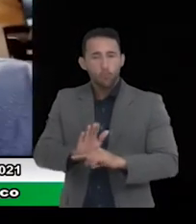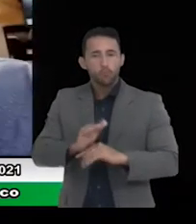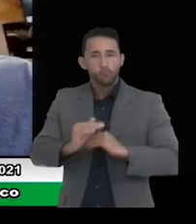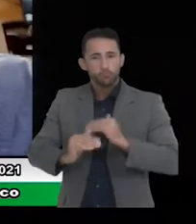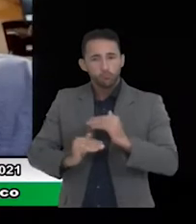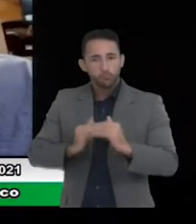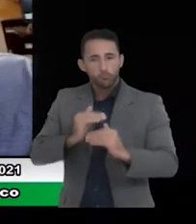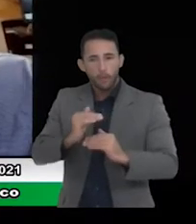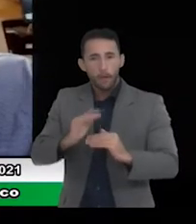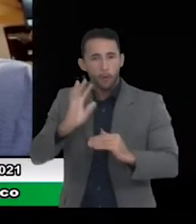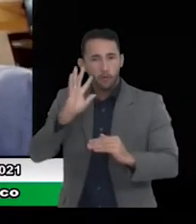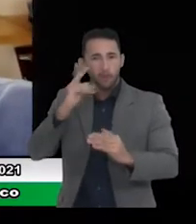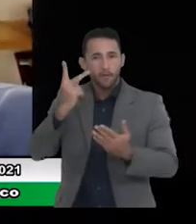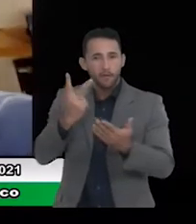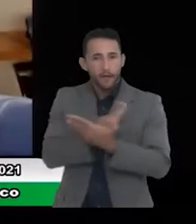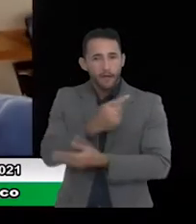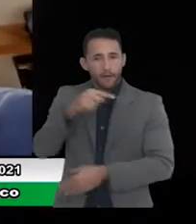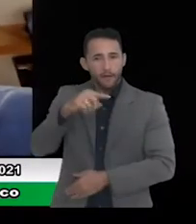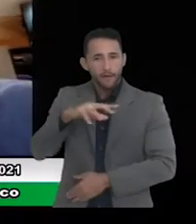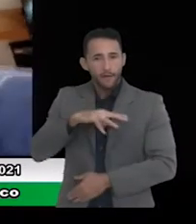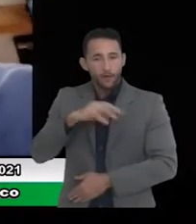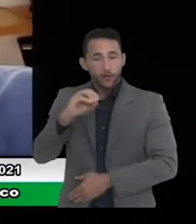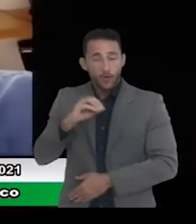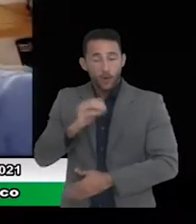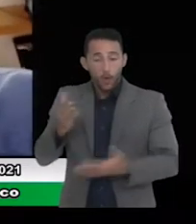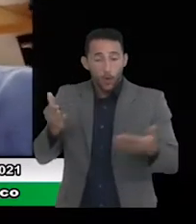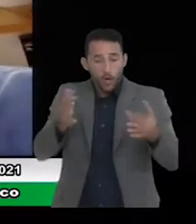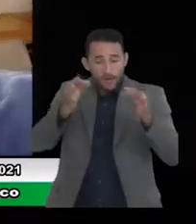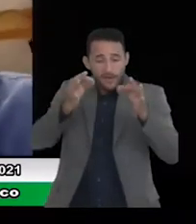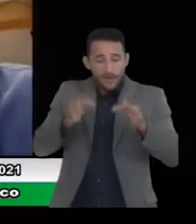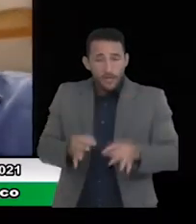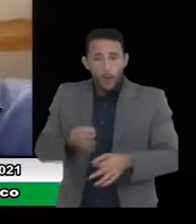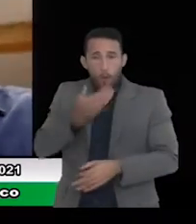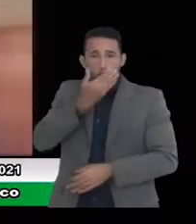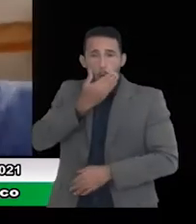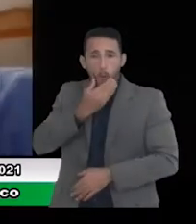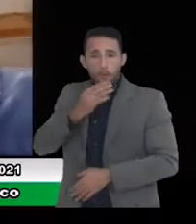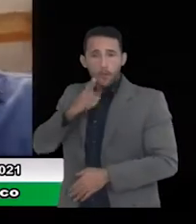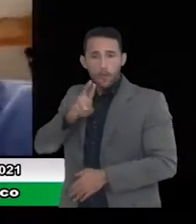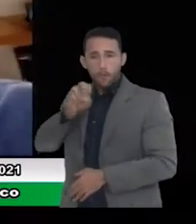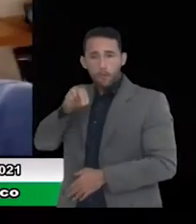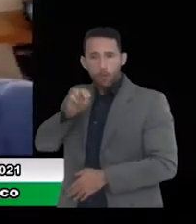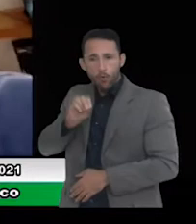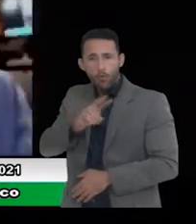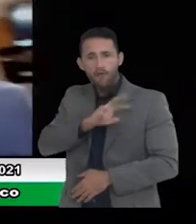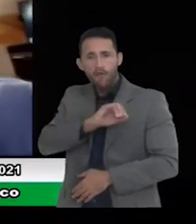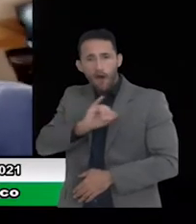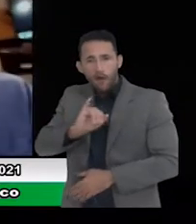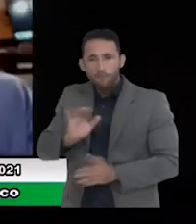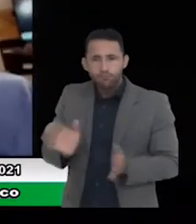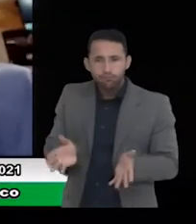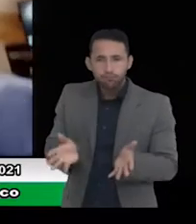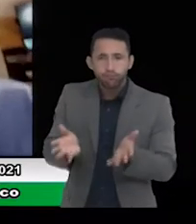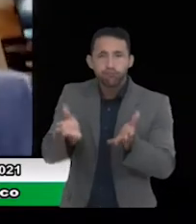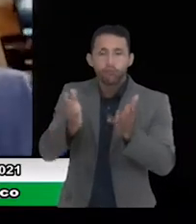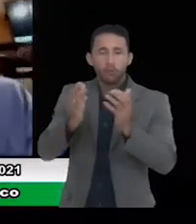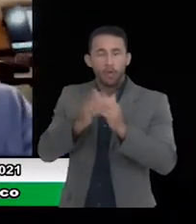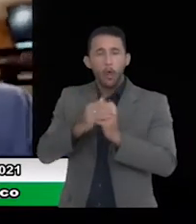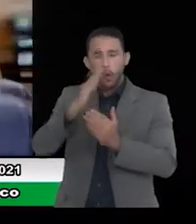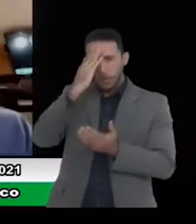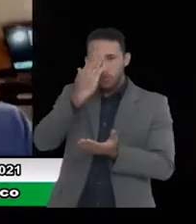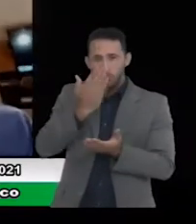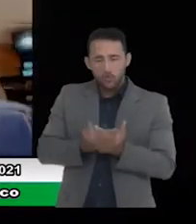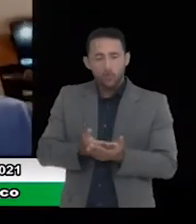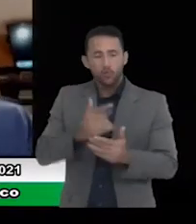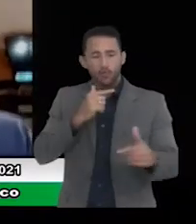que isso acontecesse na nossa cidade e agora tenho certeza o Bruno lá ainda vai dar a continuar vai fazer um belo trabalho a tem muita confiança no